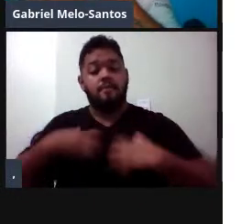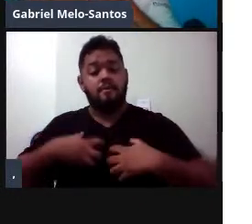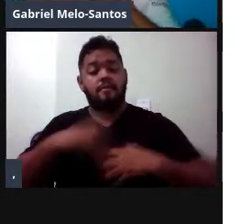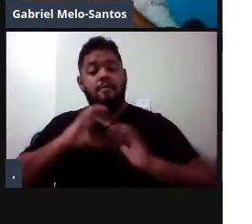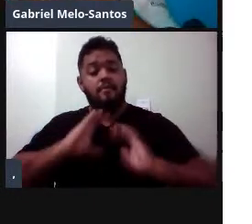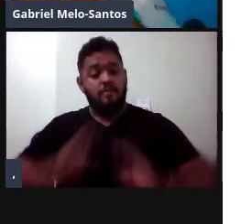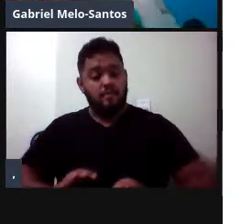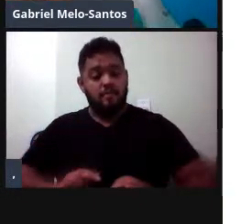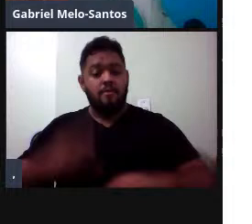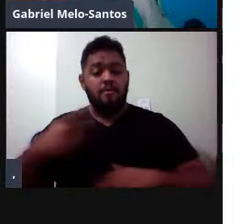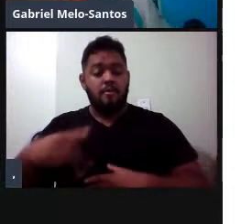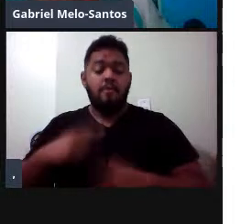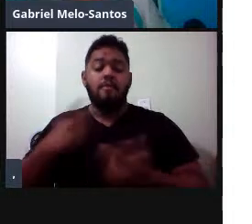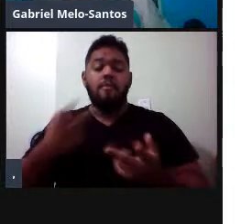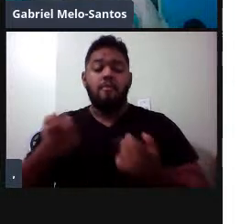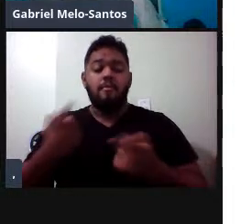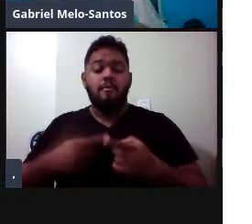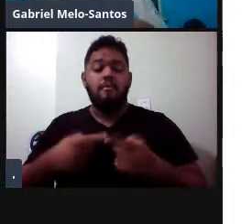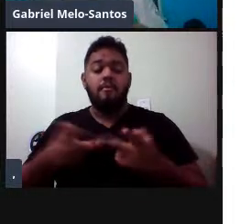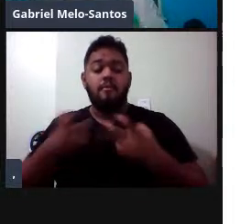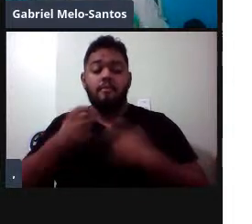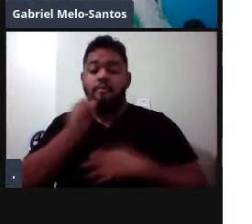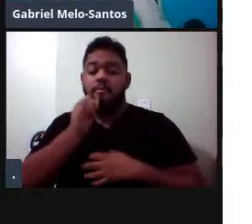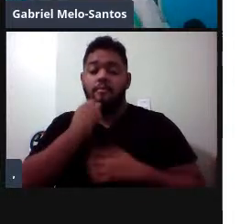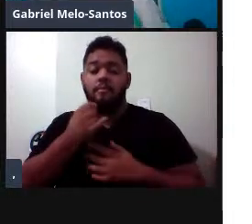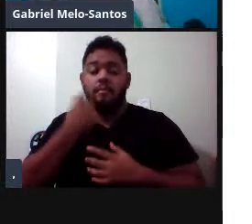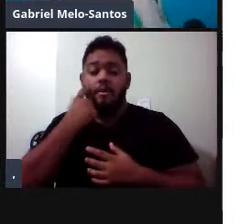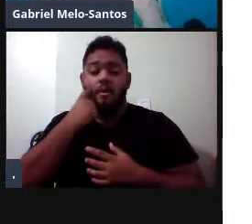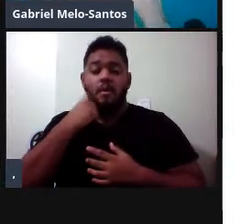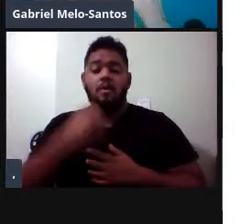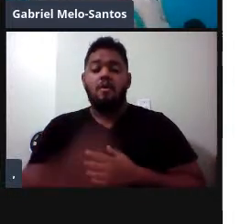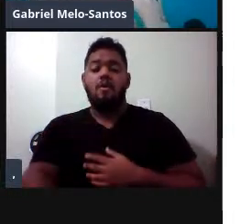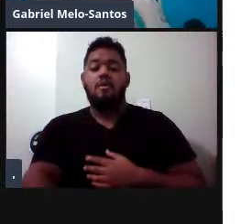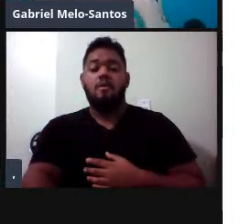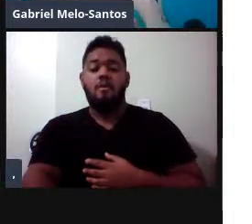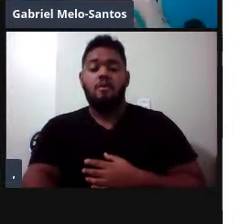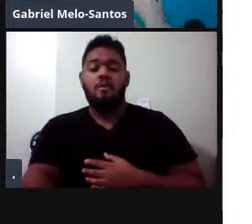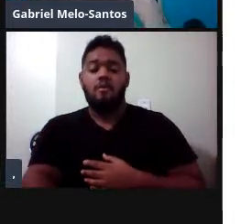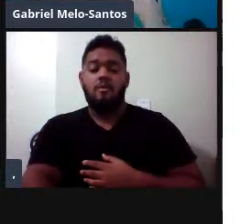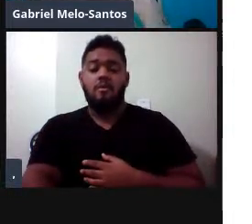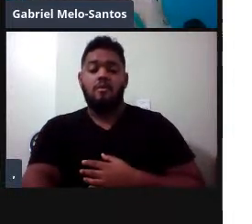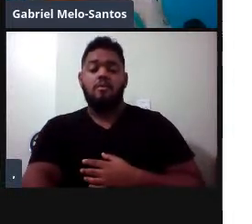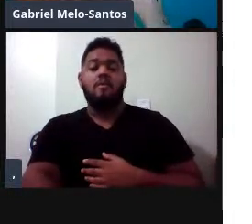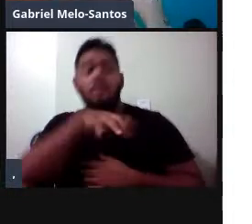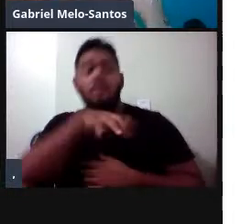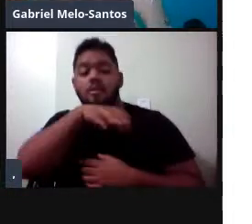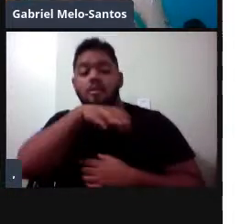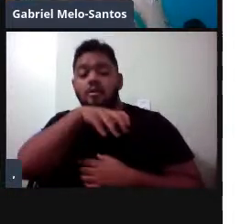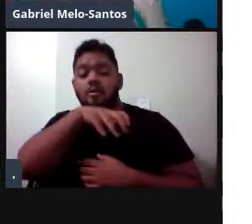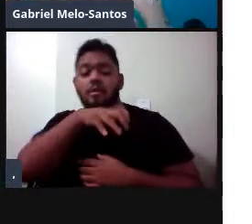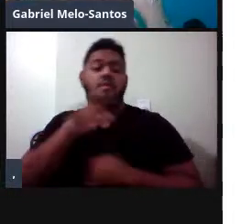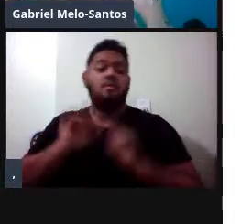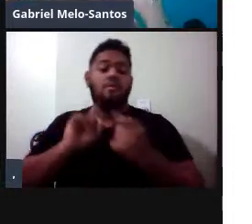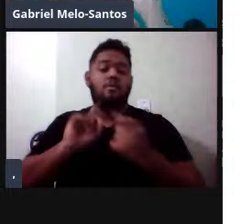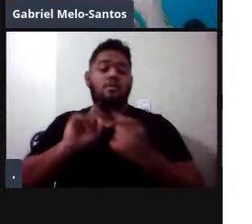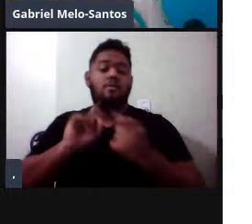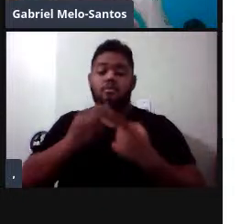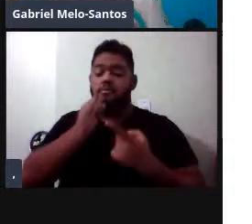gente vê aqui que a gente não mostrou todo o comportamento, todo o repertório vocal desses animais, nem tantos grupos em muito mais tipos de sonorito que a gente